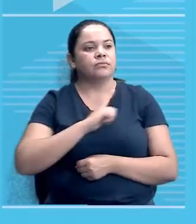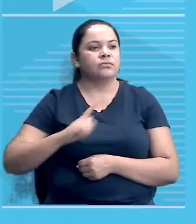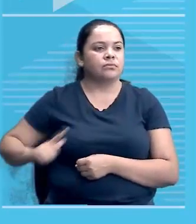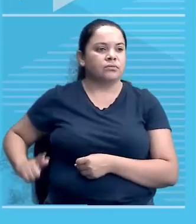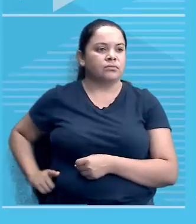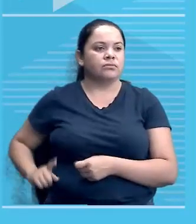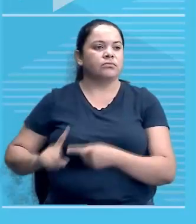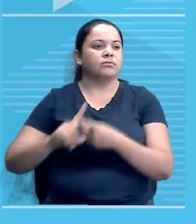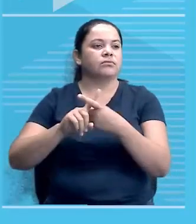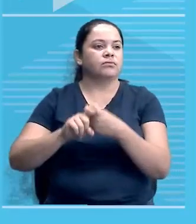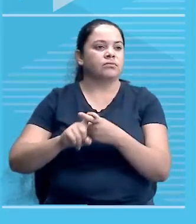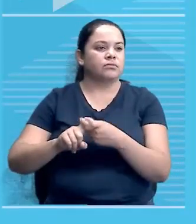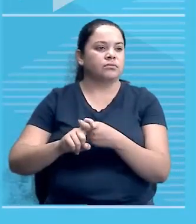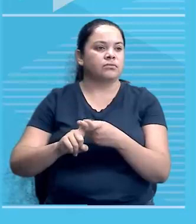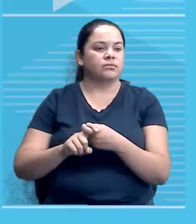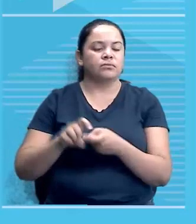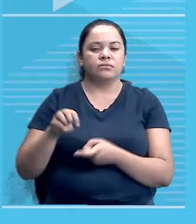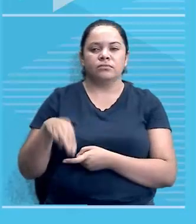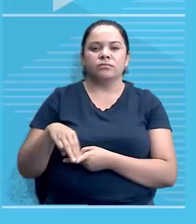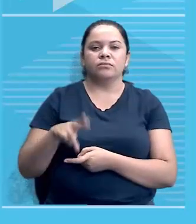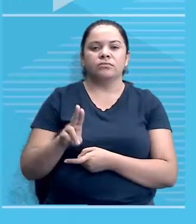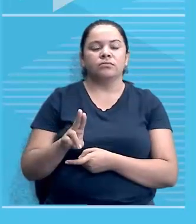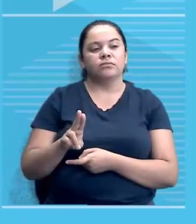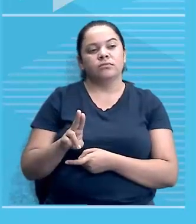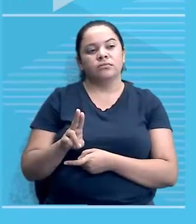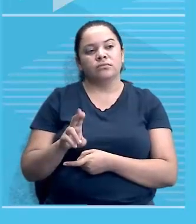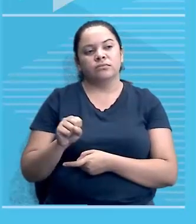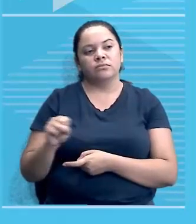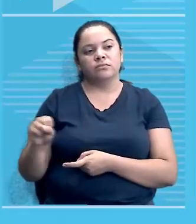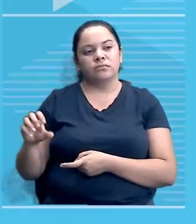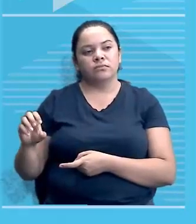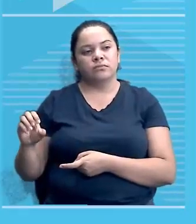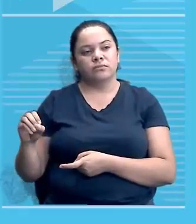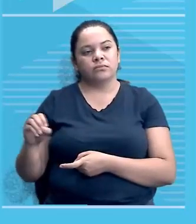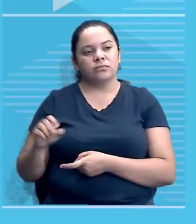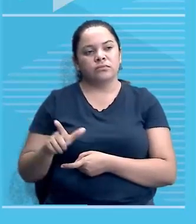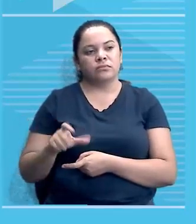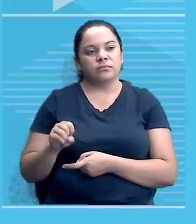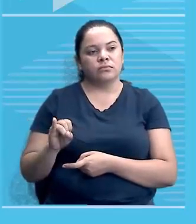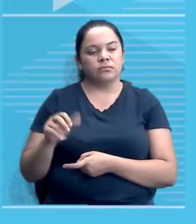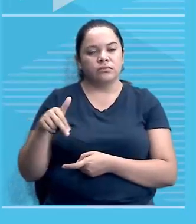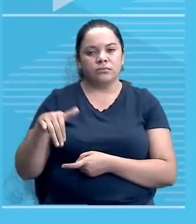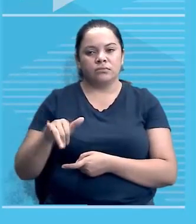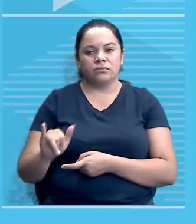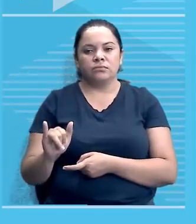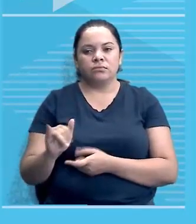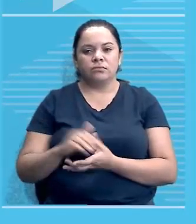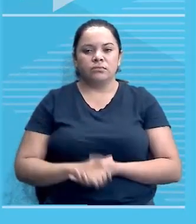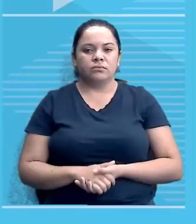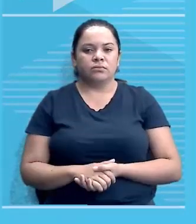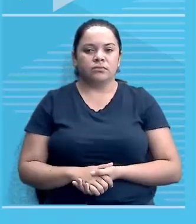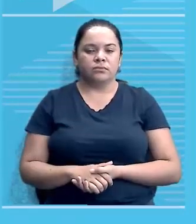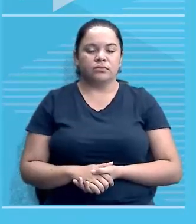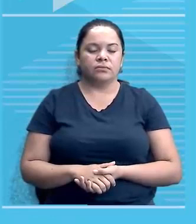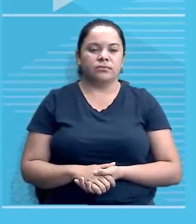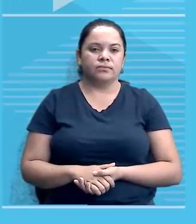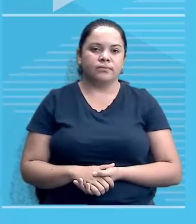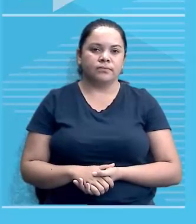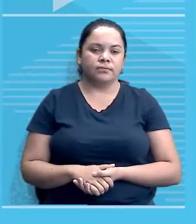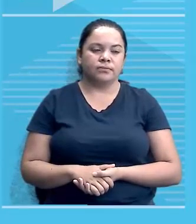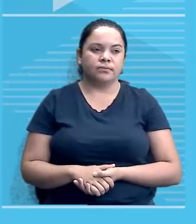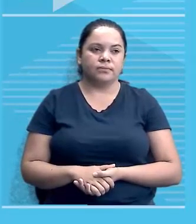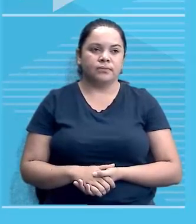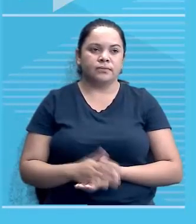Mussolini. Aí, as histórias se conectam. Para que você está estudando, por exemplo,